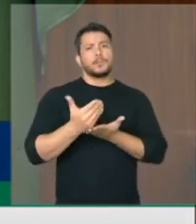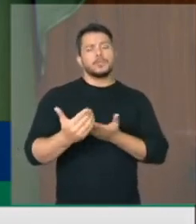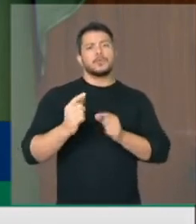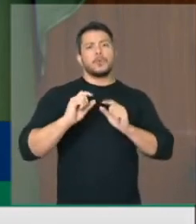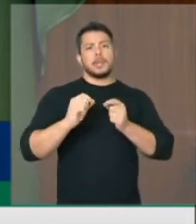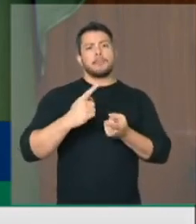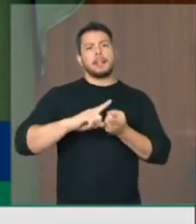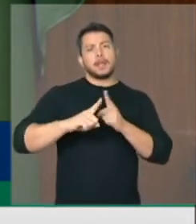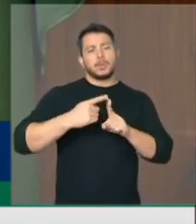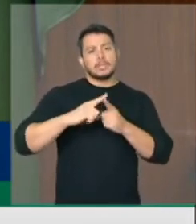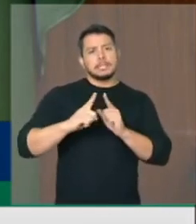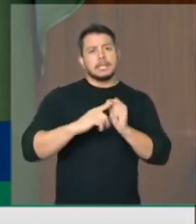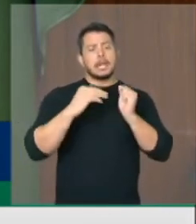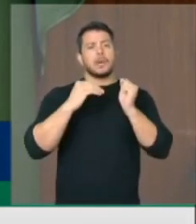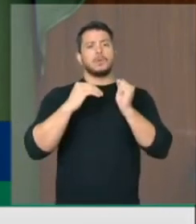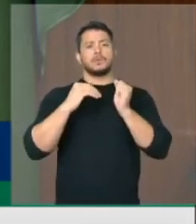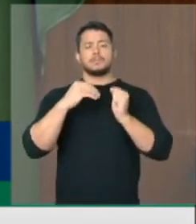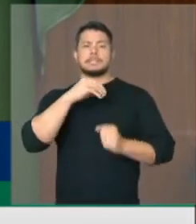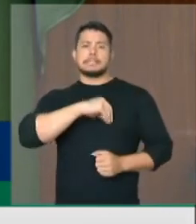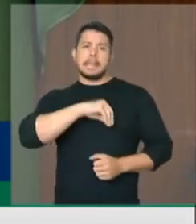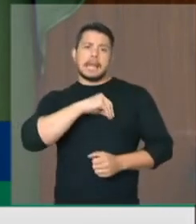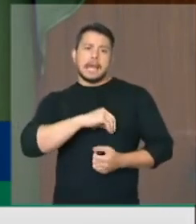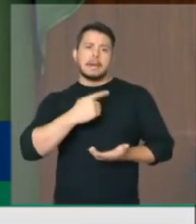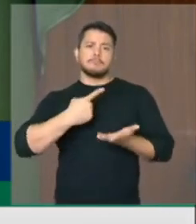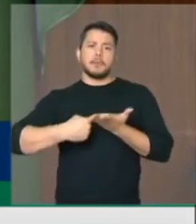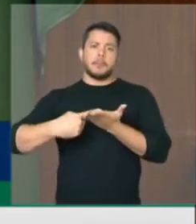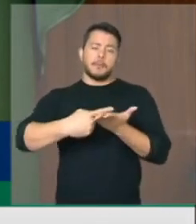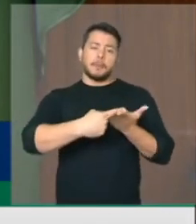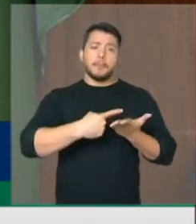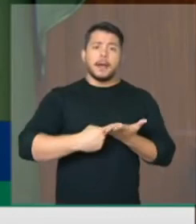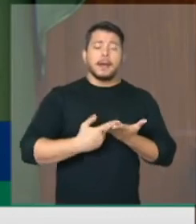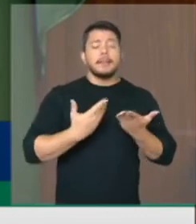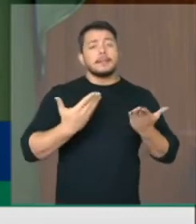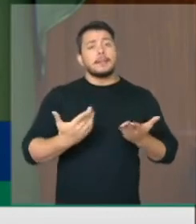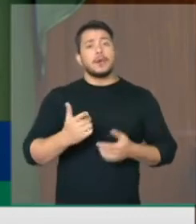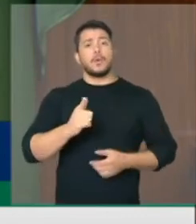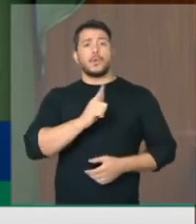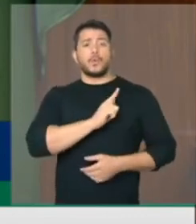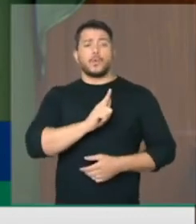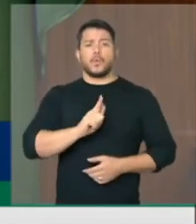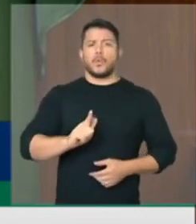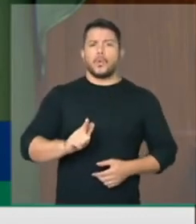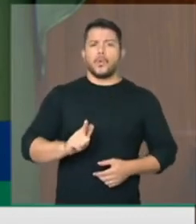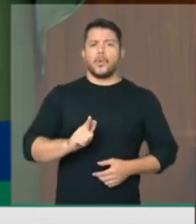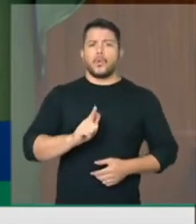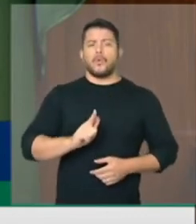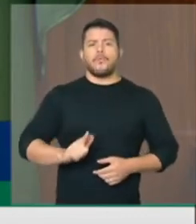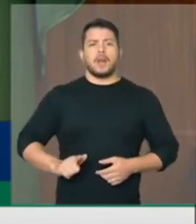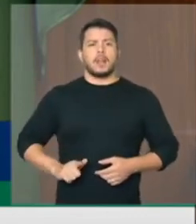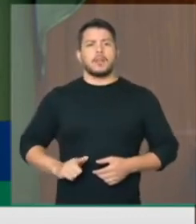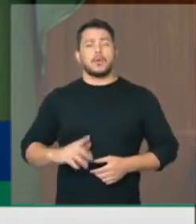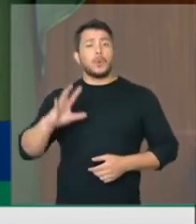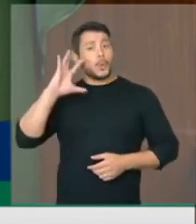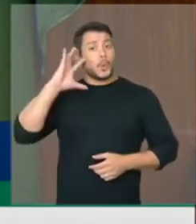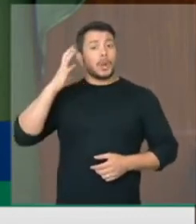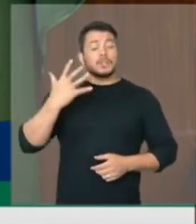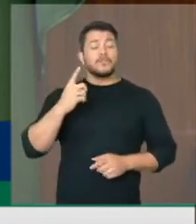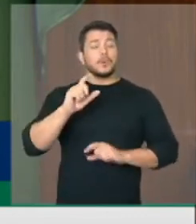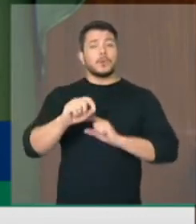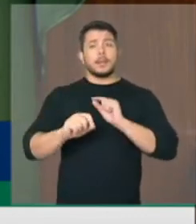do acordo coletivo de trabalho, o governo de João Dória propõe simplesmente